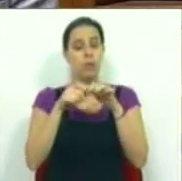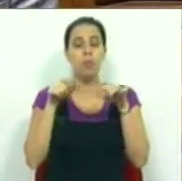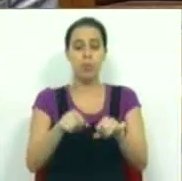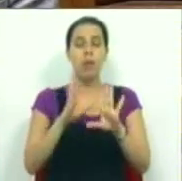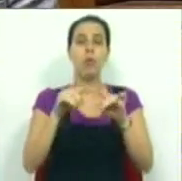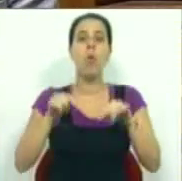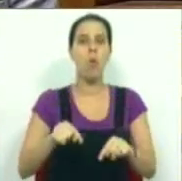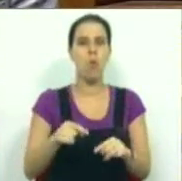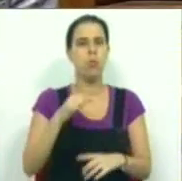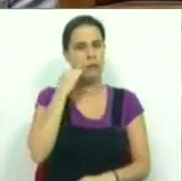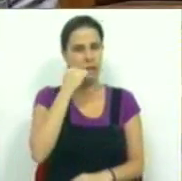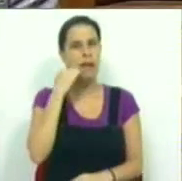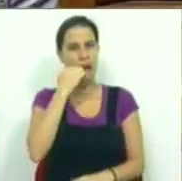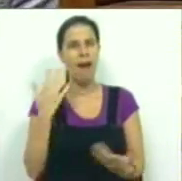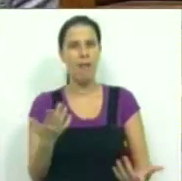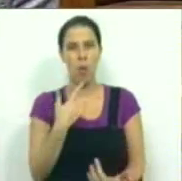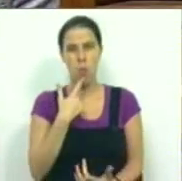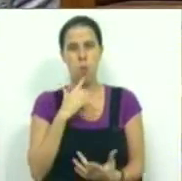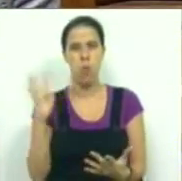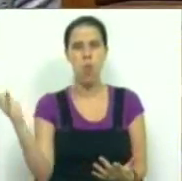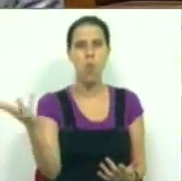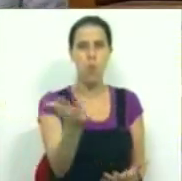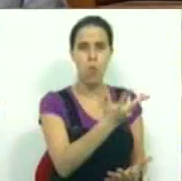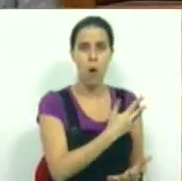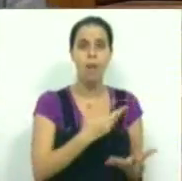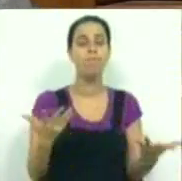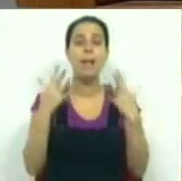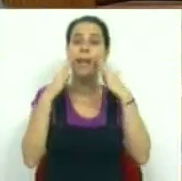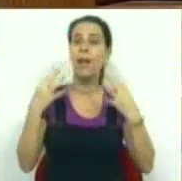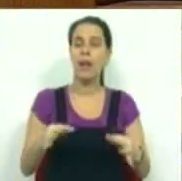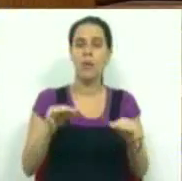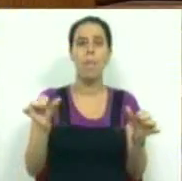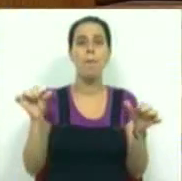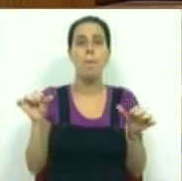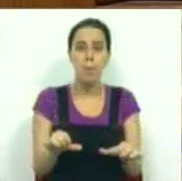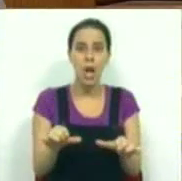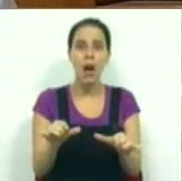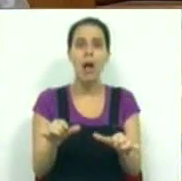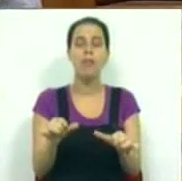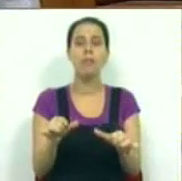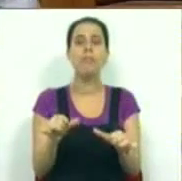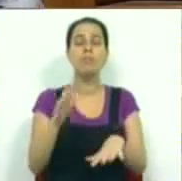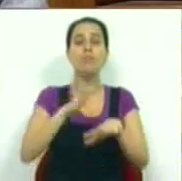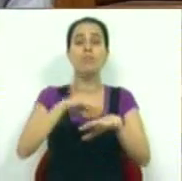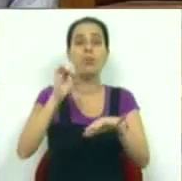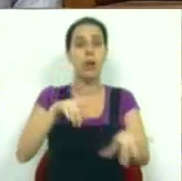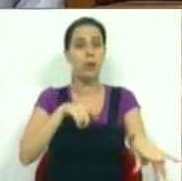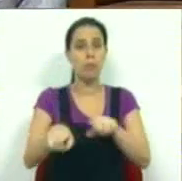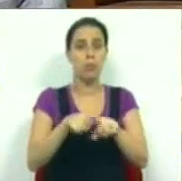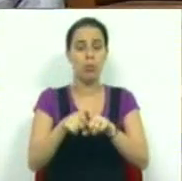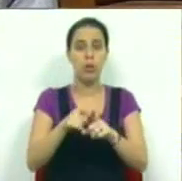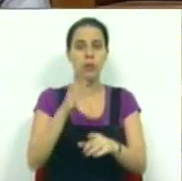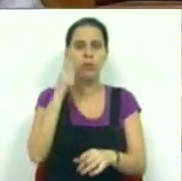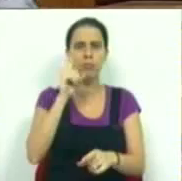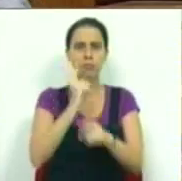já hoje é bastante grave e extenso, tende naturalmente a agravar-se, fruto da política de